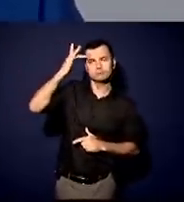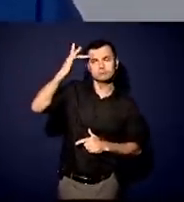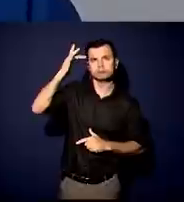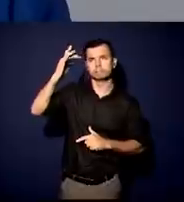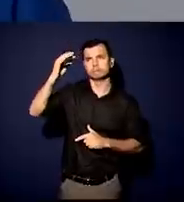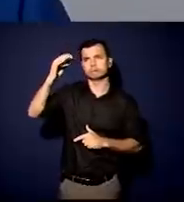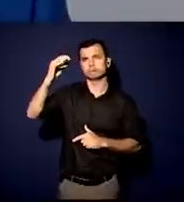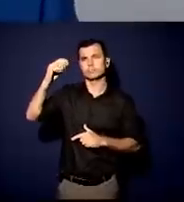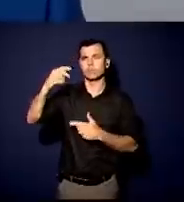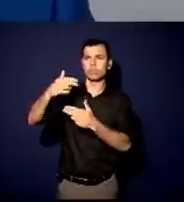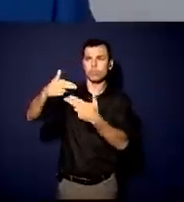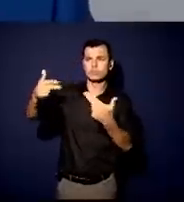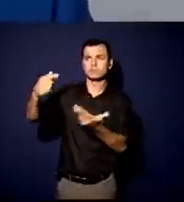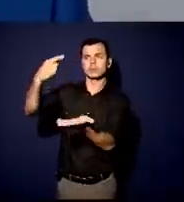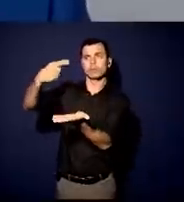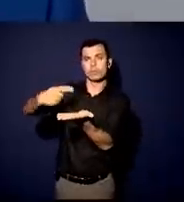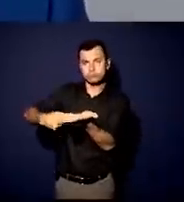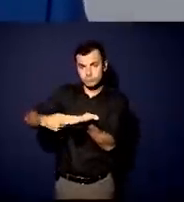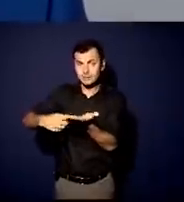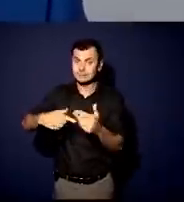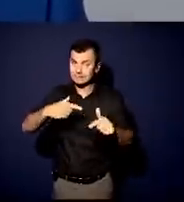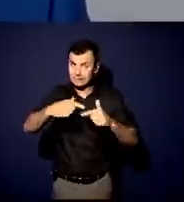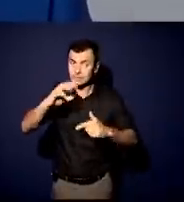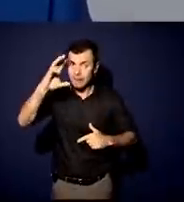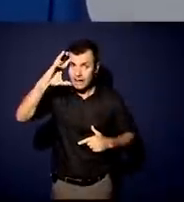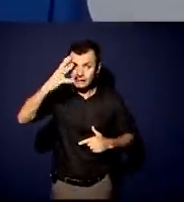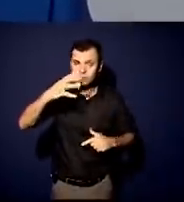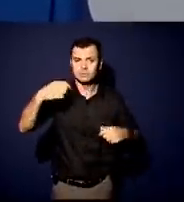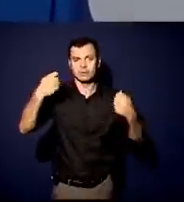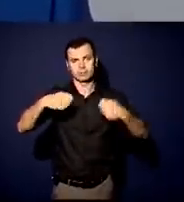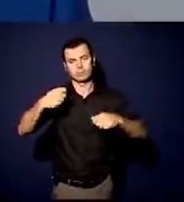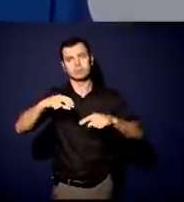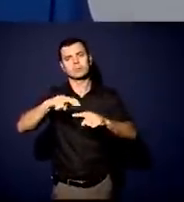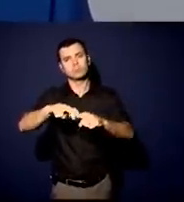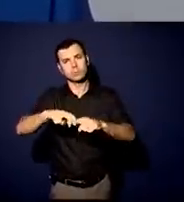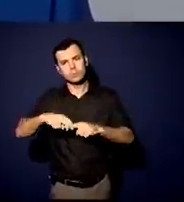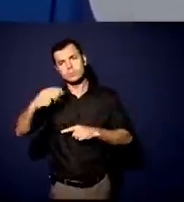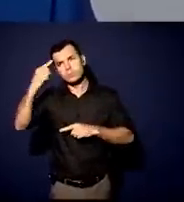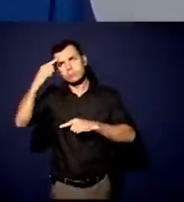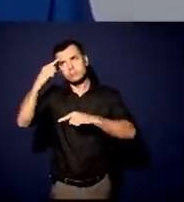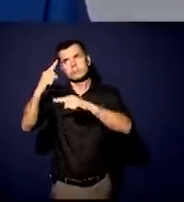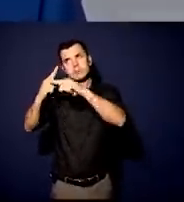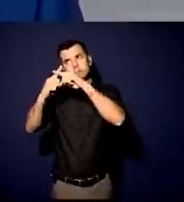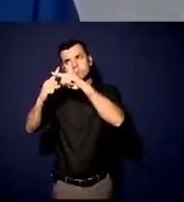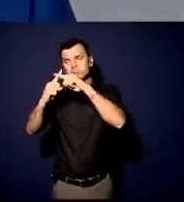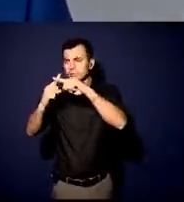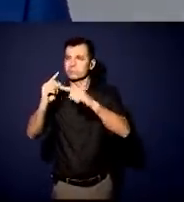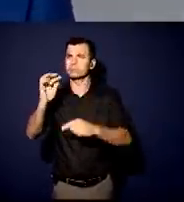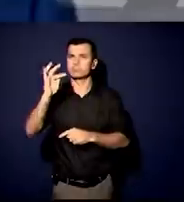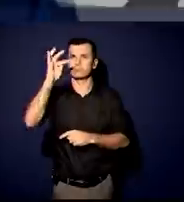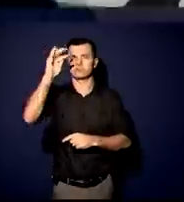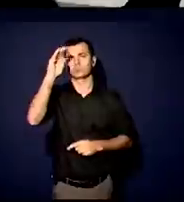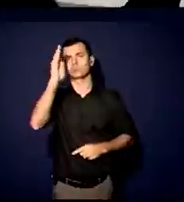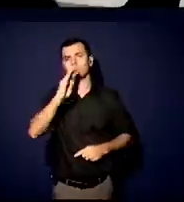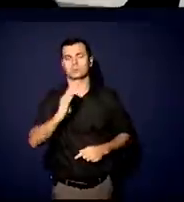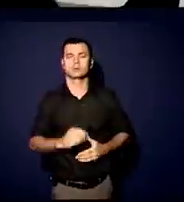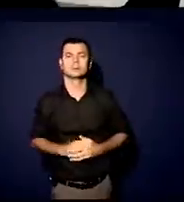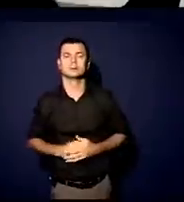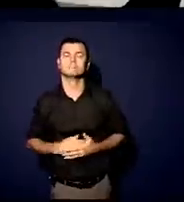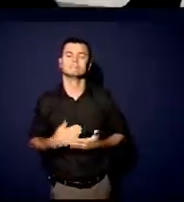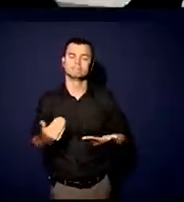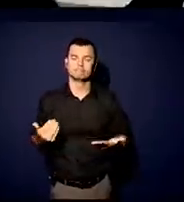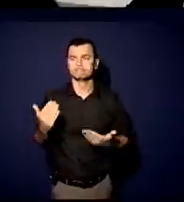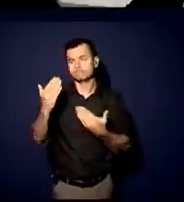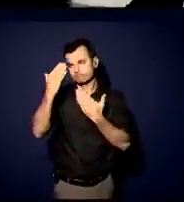com outro tipo de compromisso com o resultado e é por isso que eu sou um eterno otimista com o futuro do nosso país. Obrigada em meu nome, em nome do